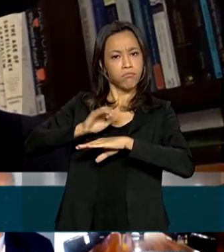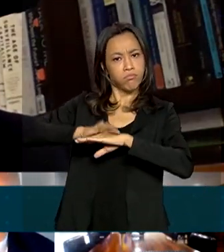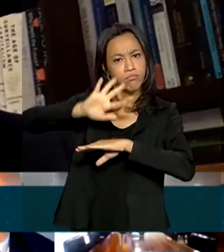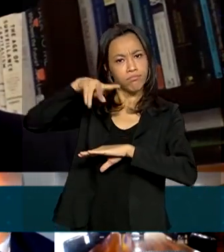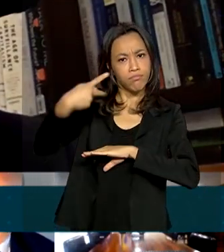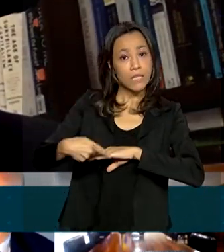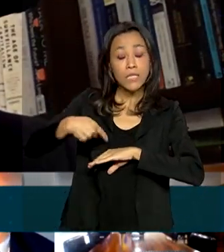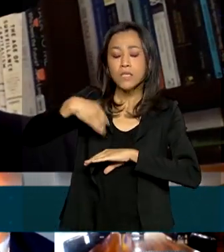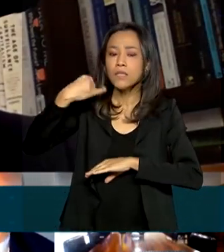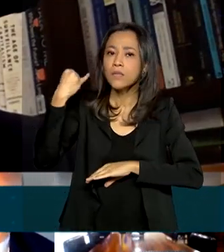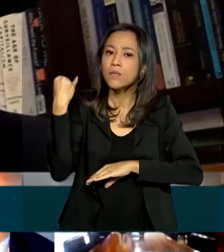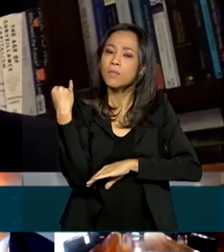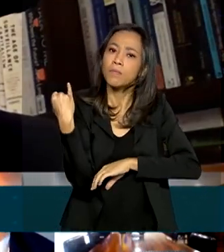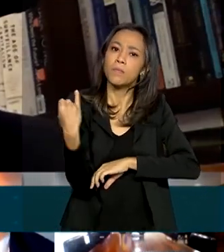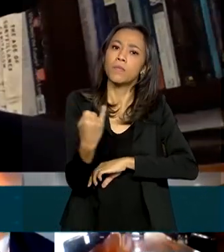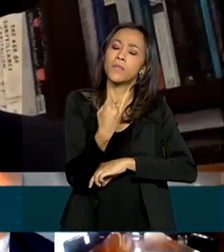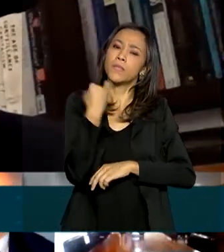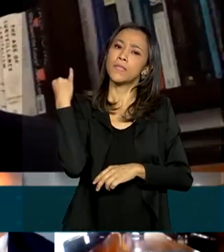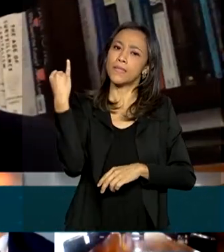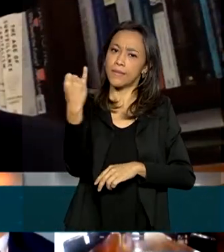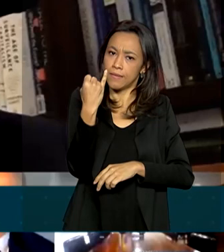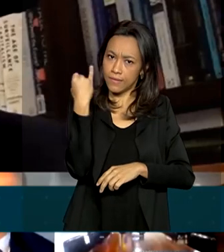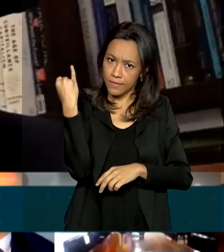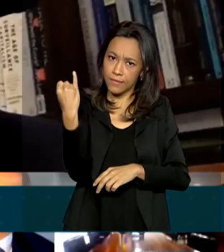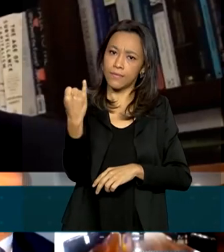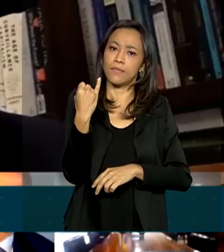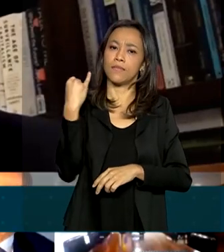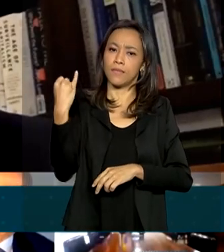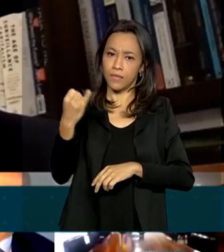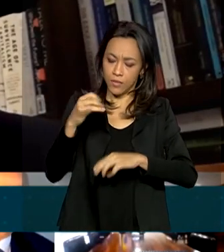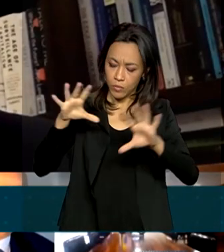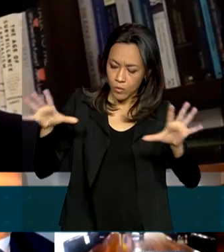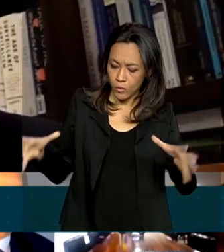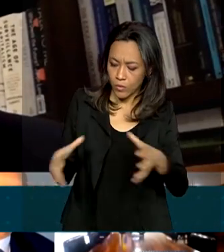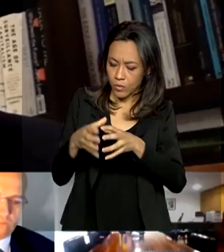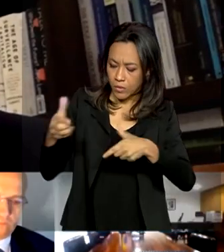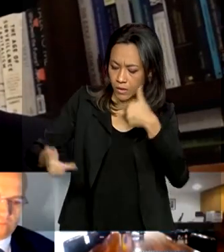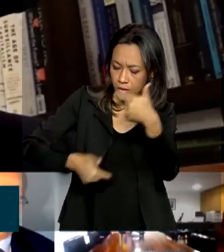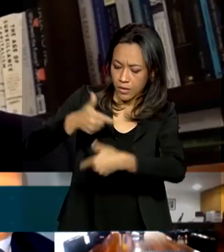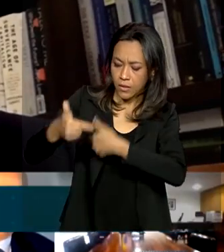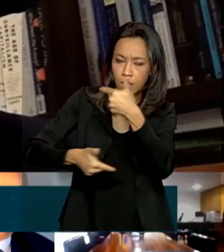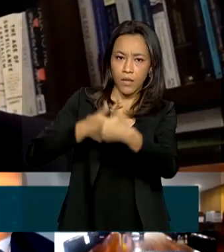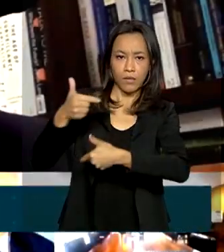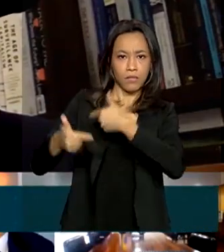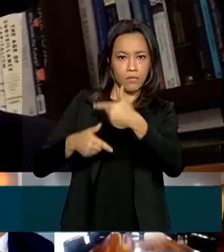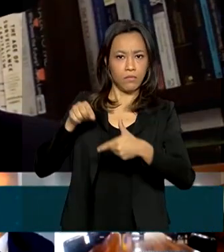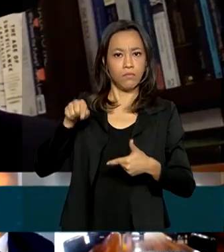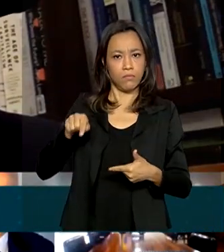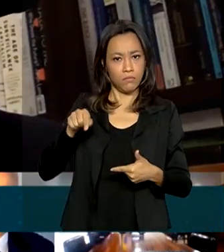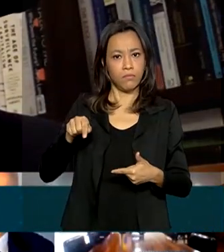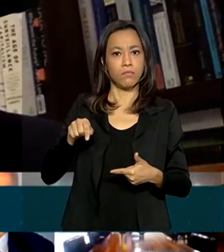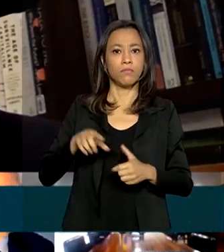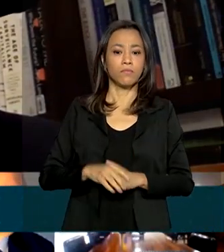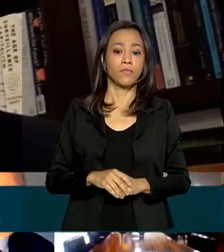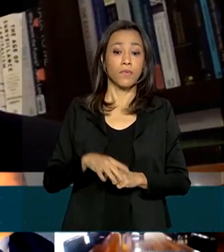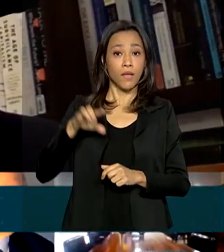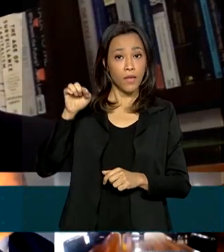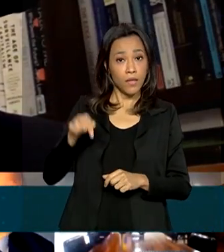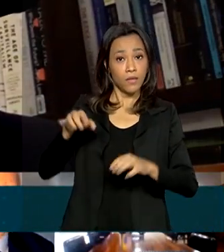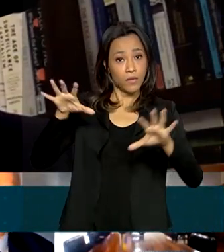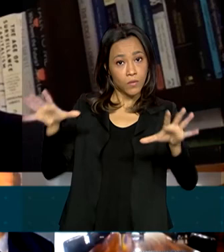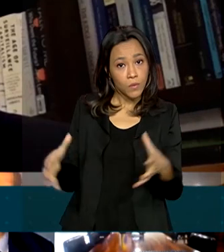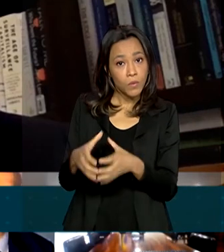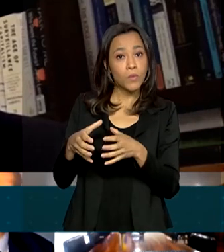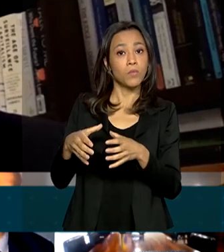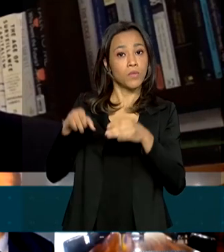relevante para a atividade da comissão de ética e para a sua legitimidade. Essa comissão também